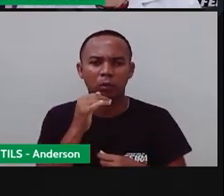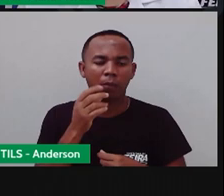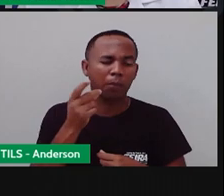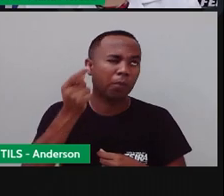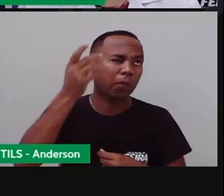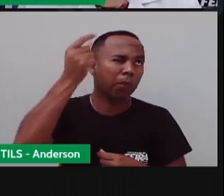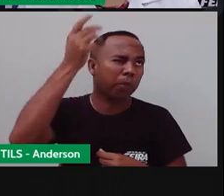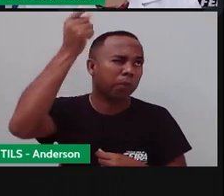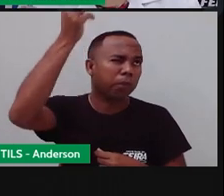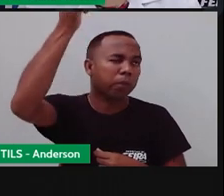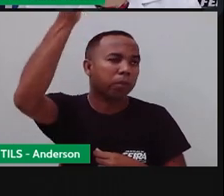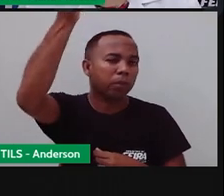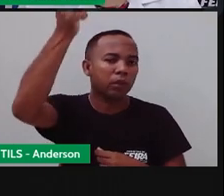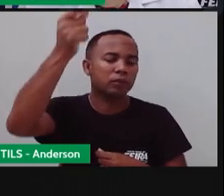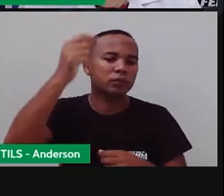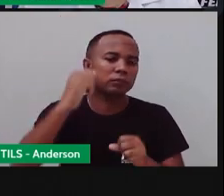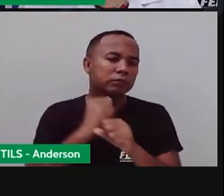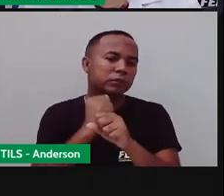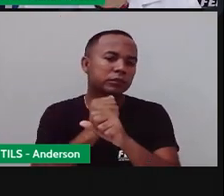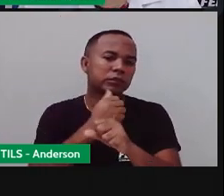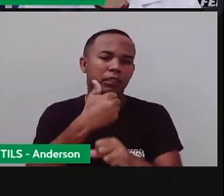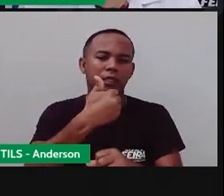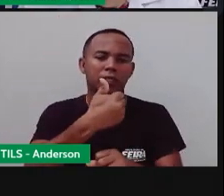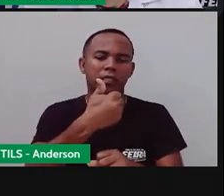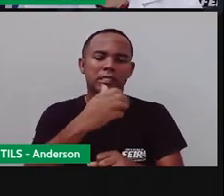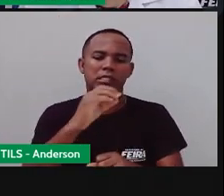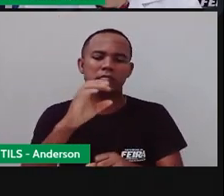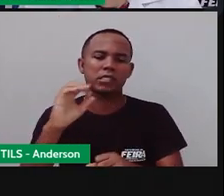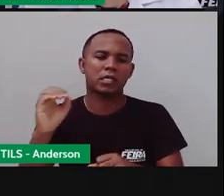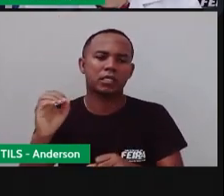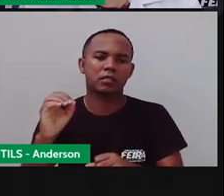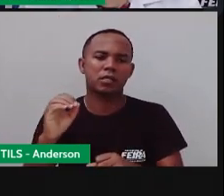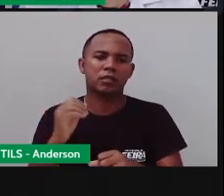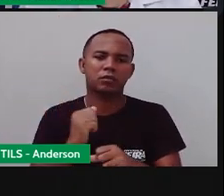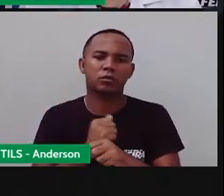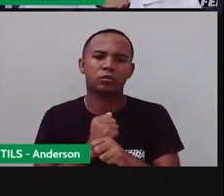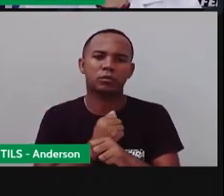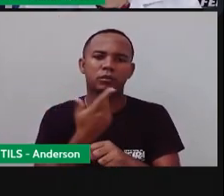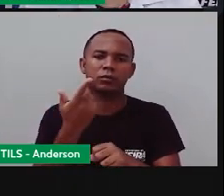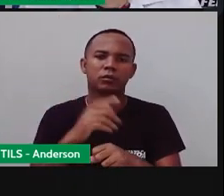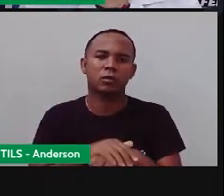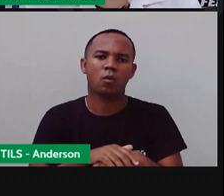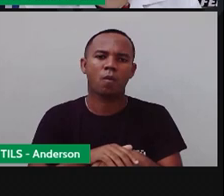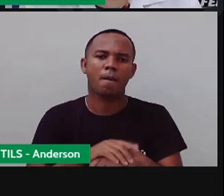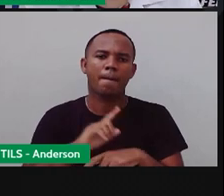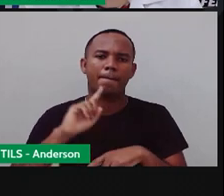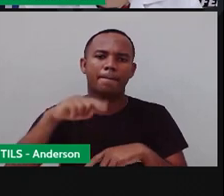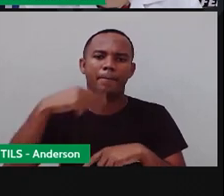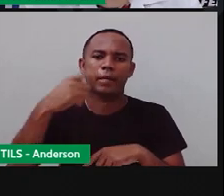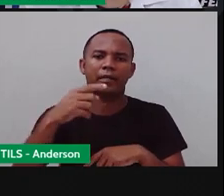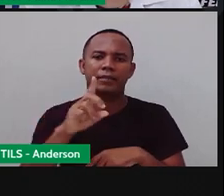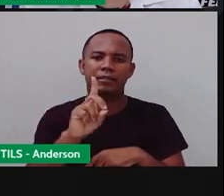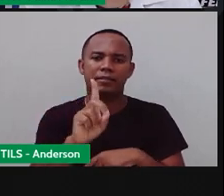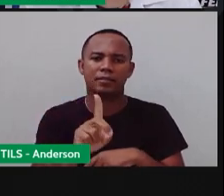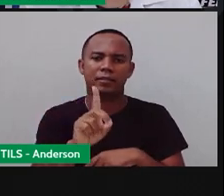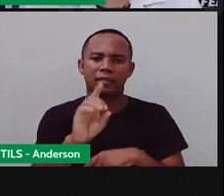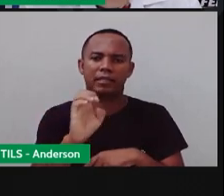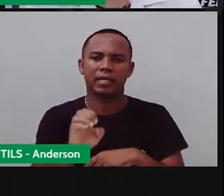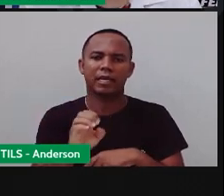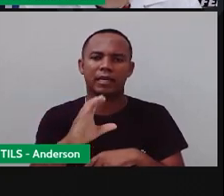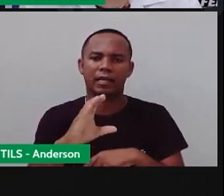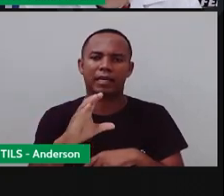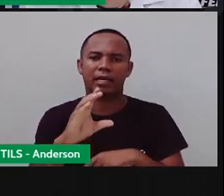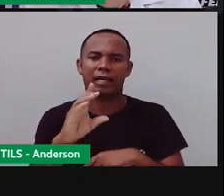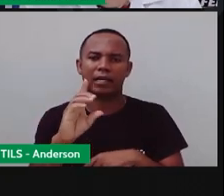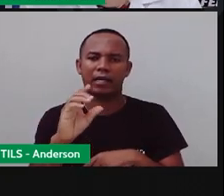100 anos. Se a Pró fala em década, ela está falando em